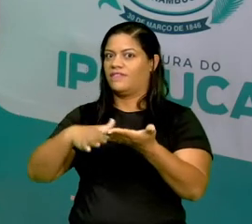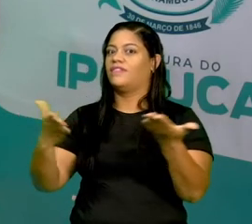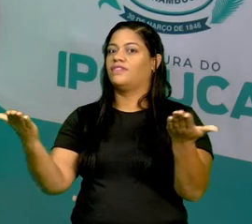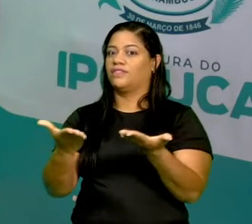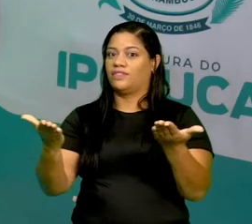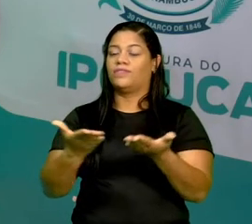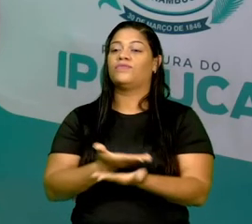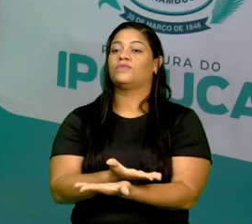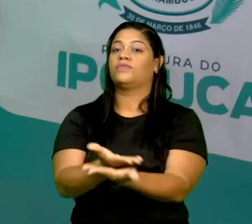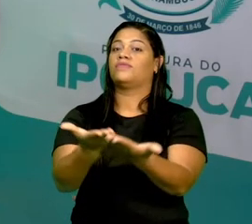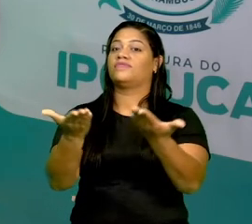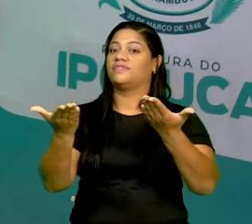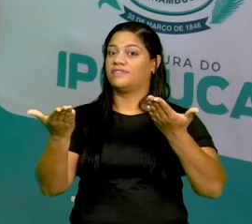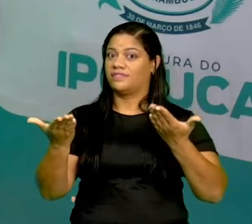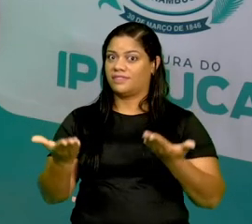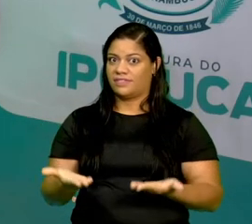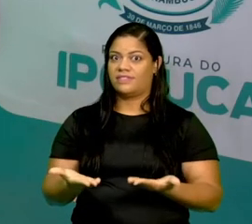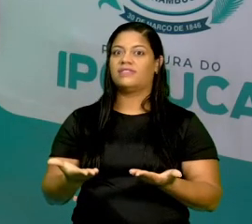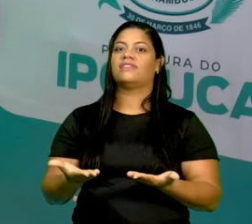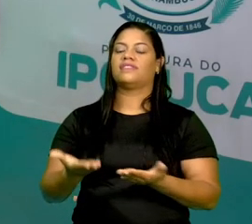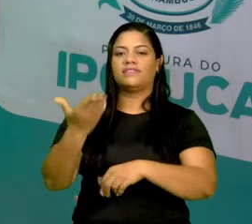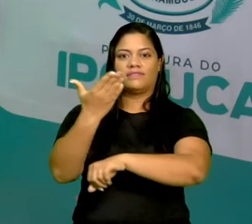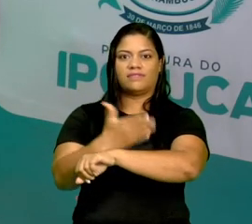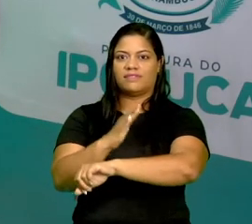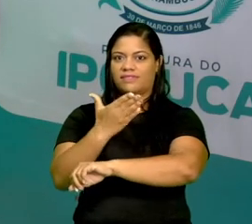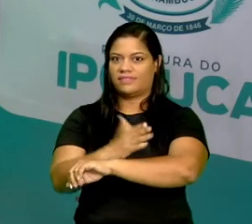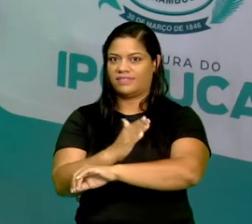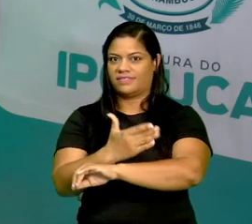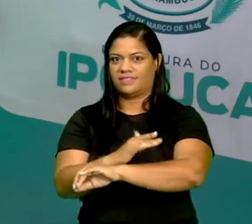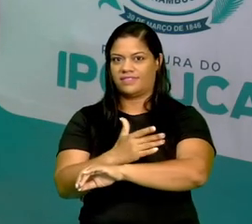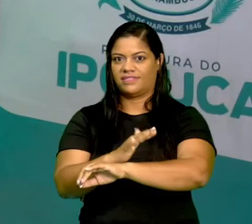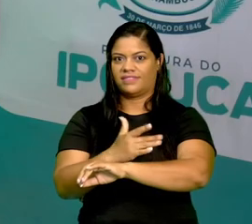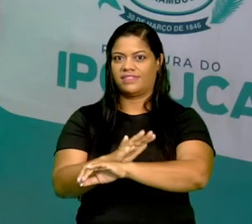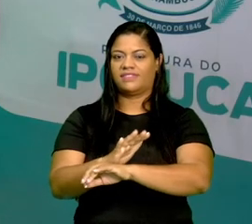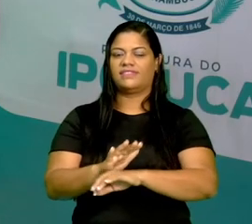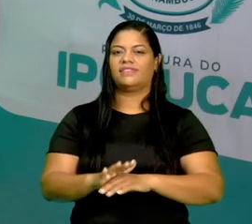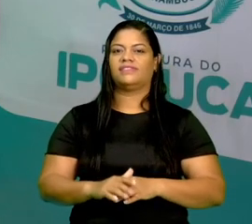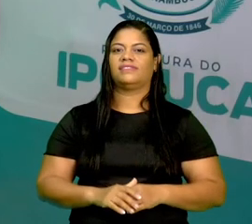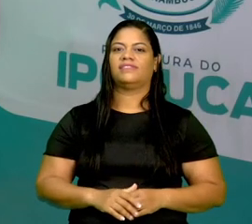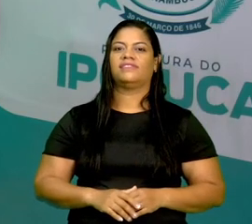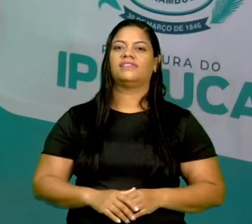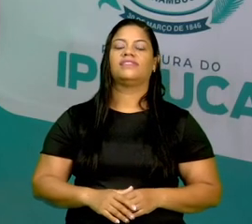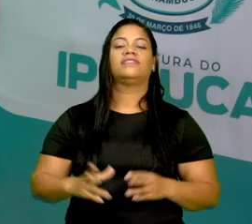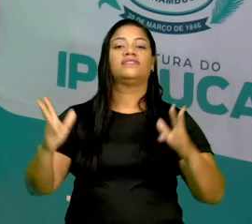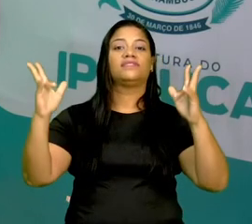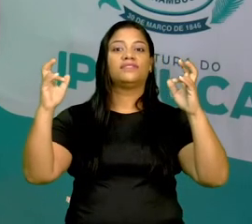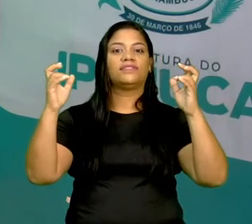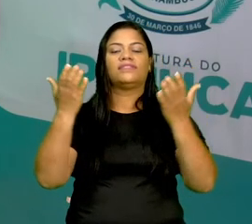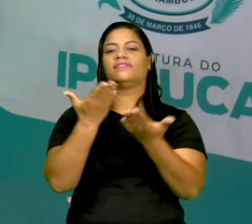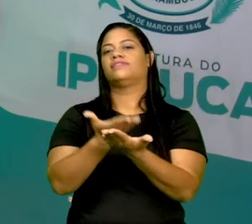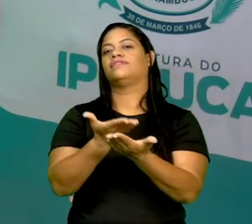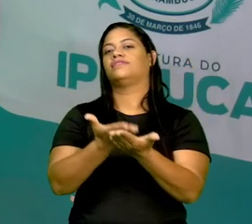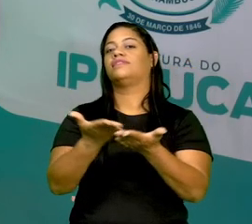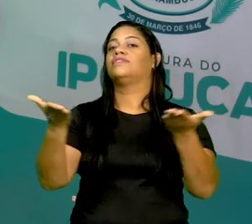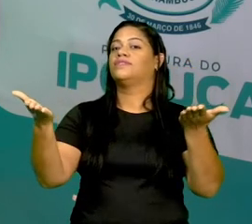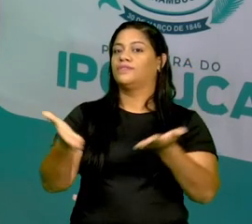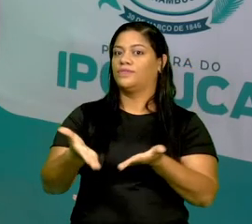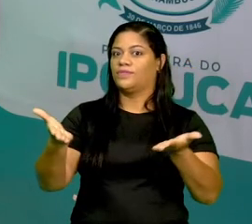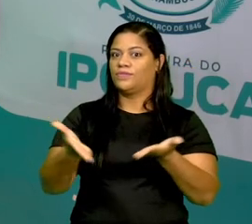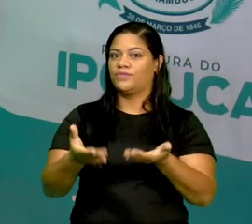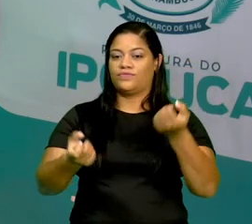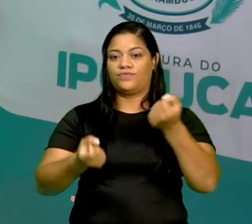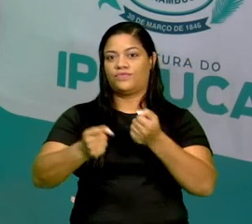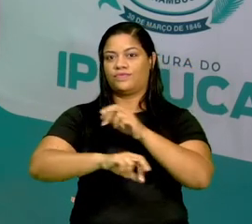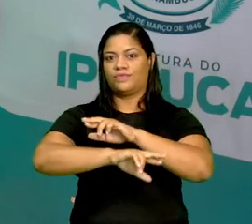hoje para vocês colocarem em prática o assunto que estudamos hoje, sobre